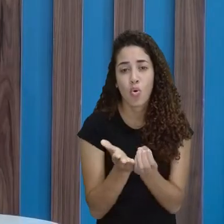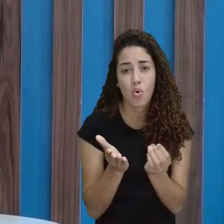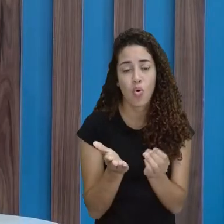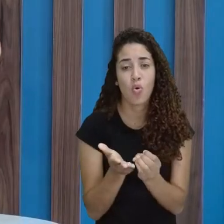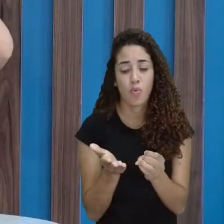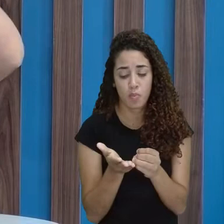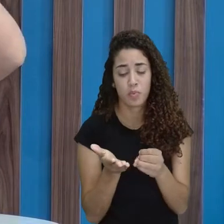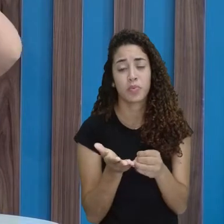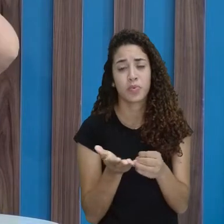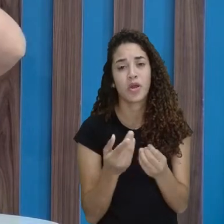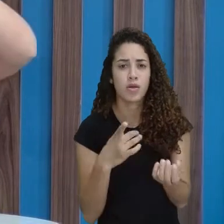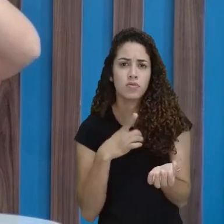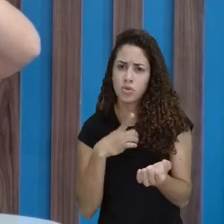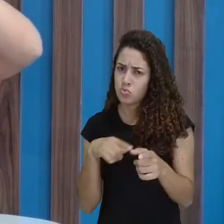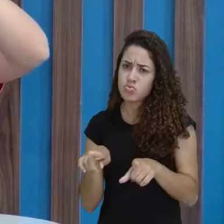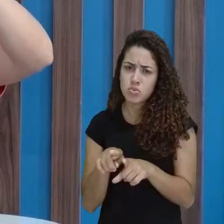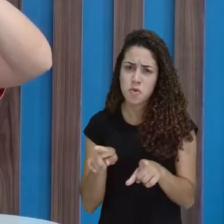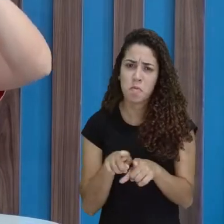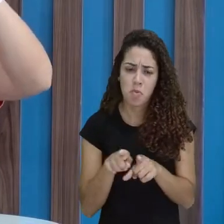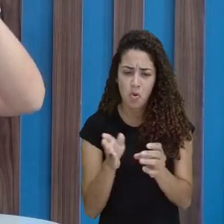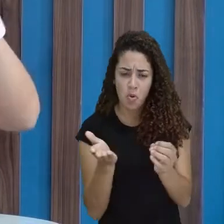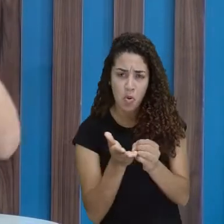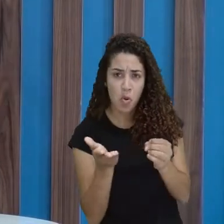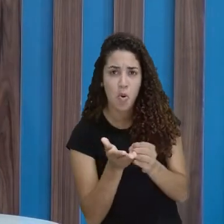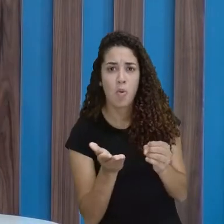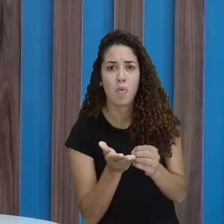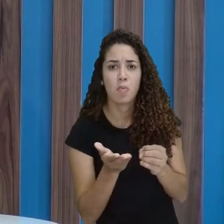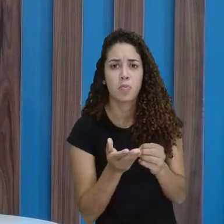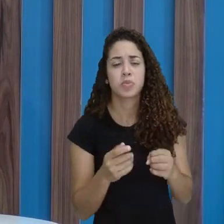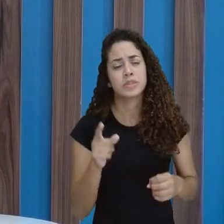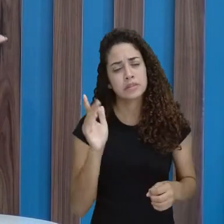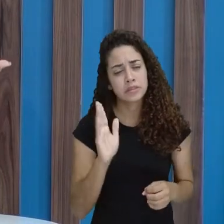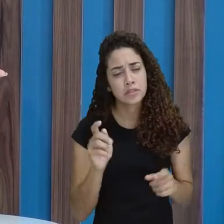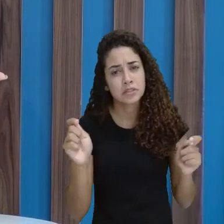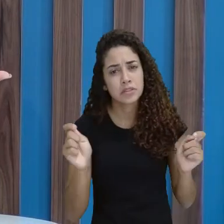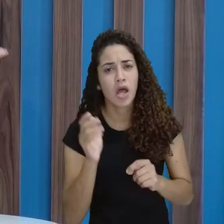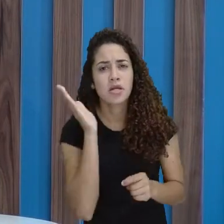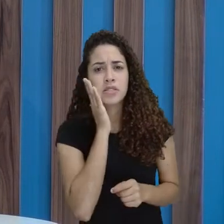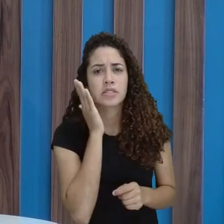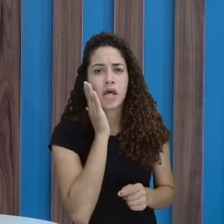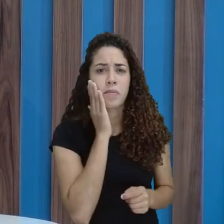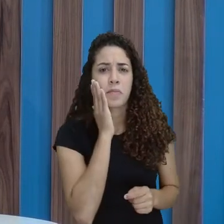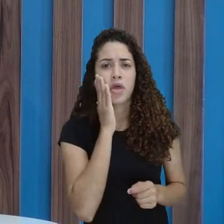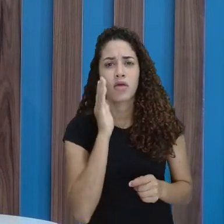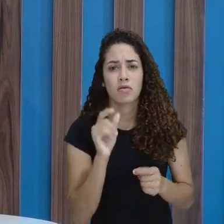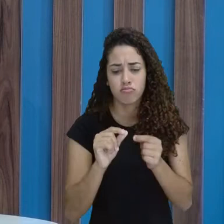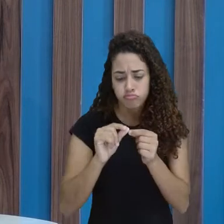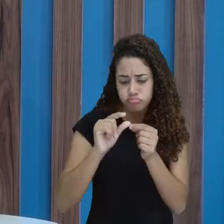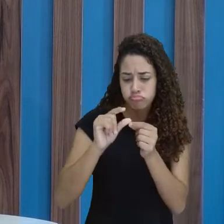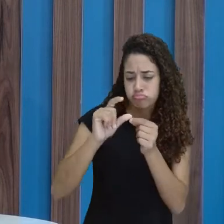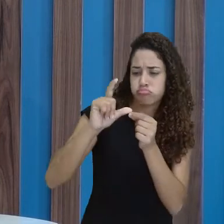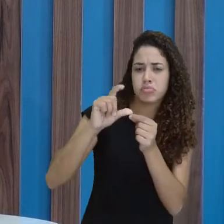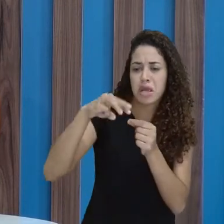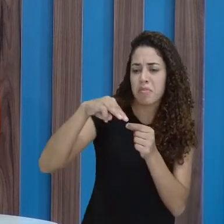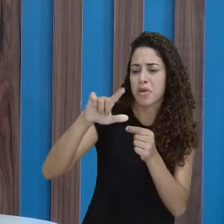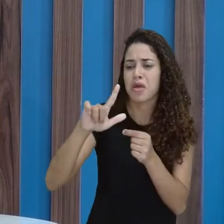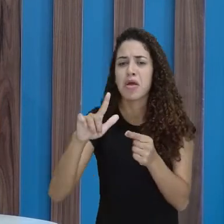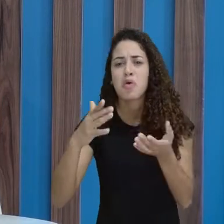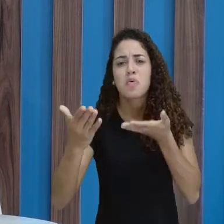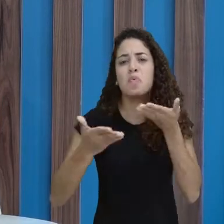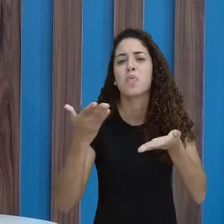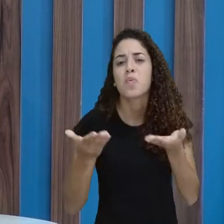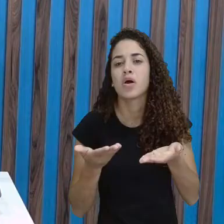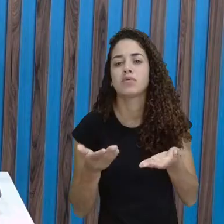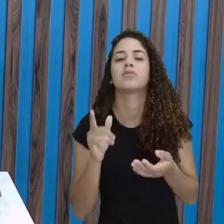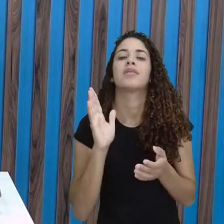Pois é. Que vem especificando a medida de cada um. Tanto em xícara quanto em ml. Isso mesmo. Mas é muito legal isso